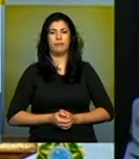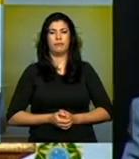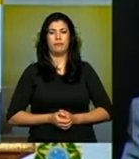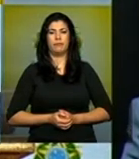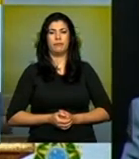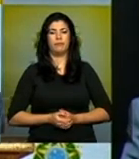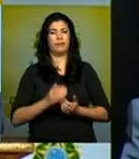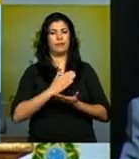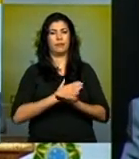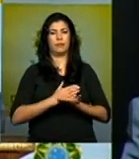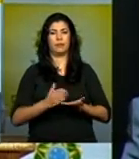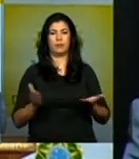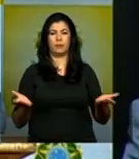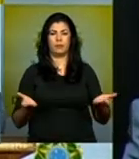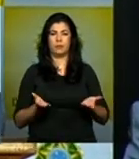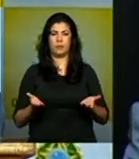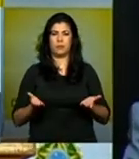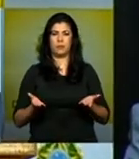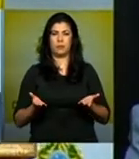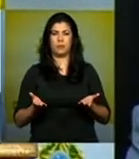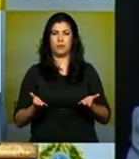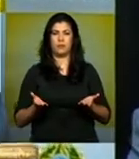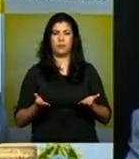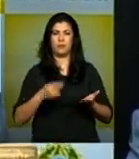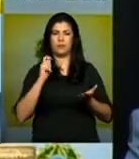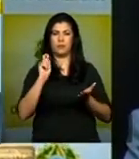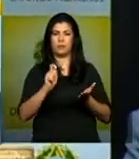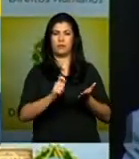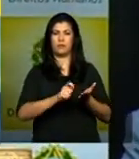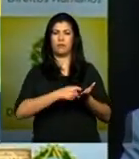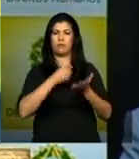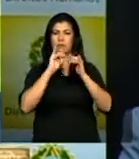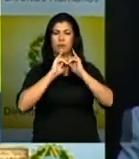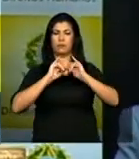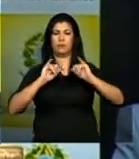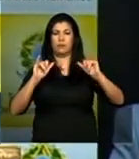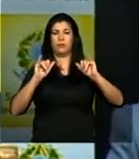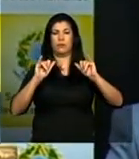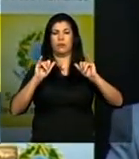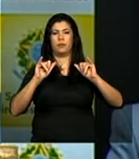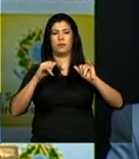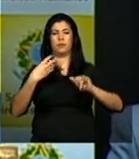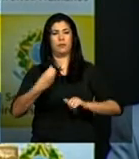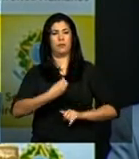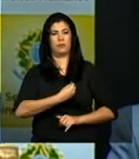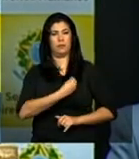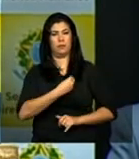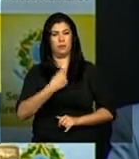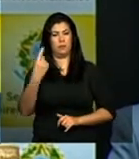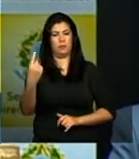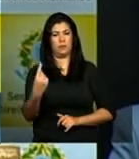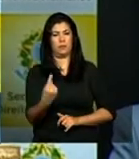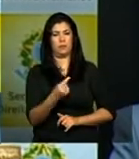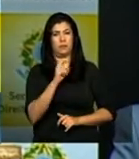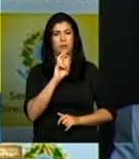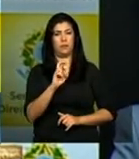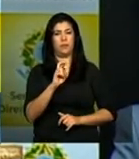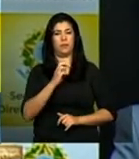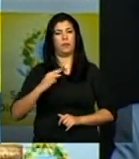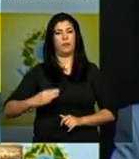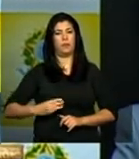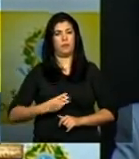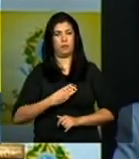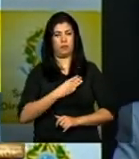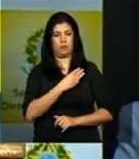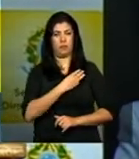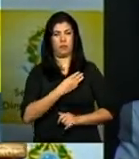inicialmente eu queria aqui deixar registrada que a presença de cinco ministros